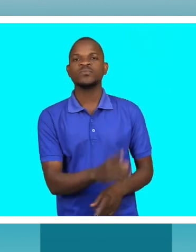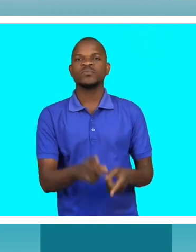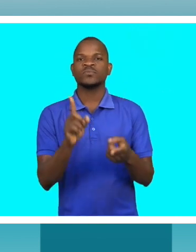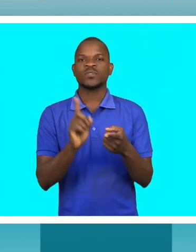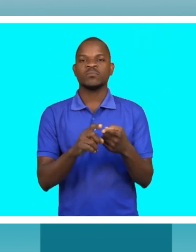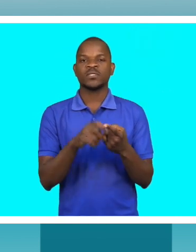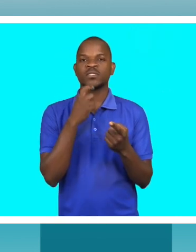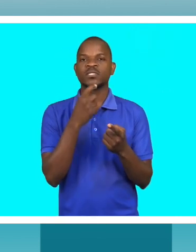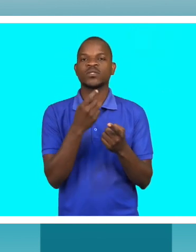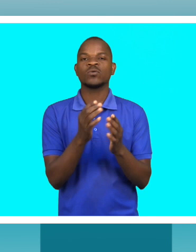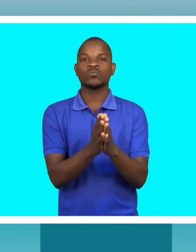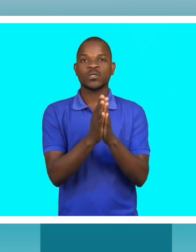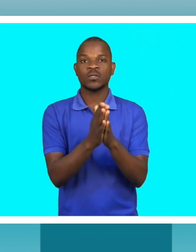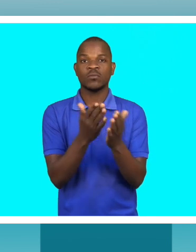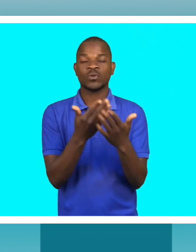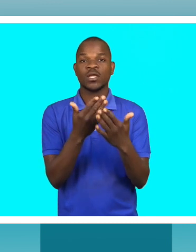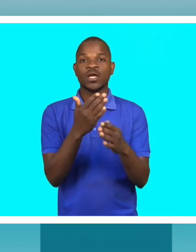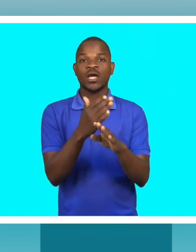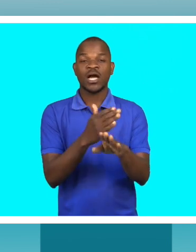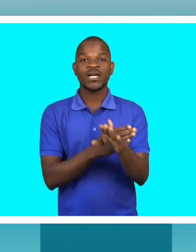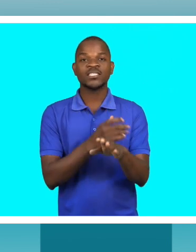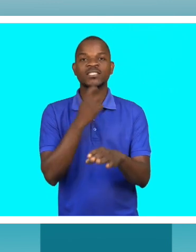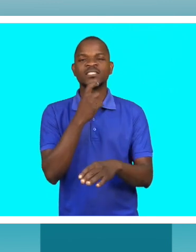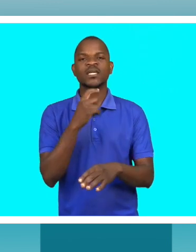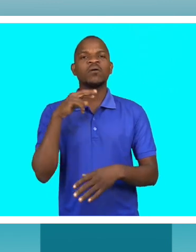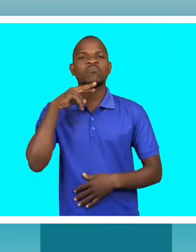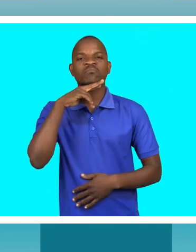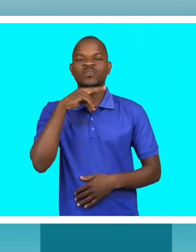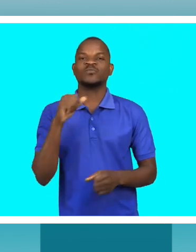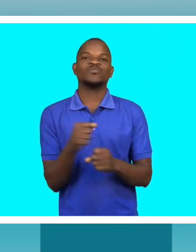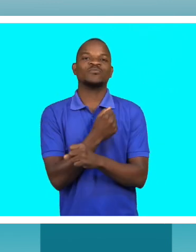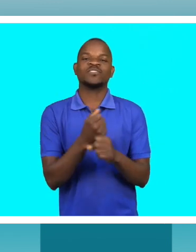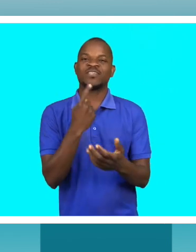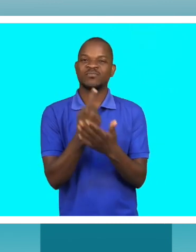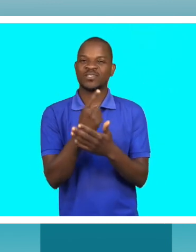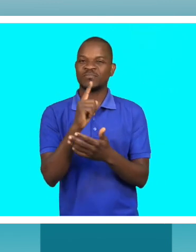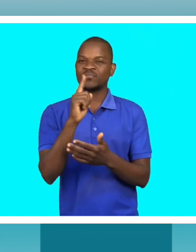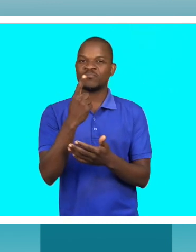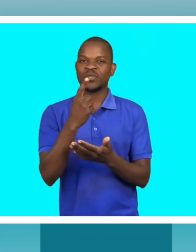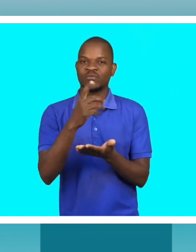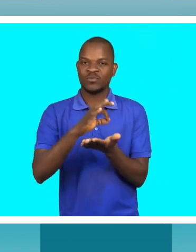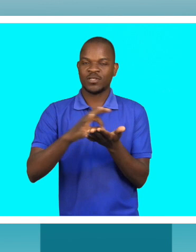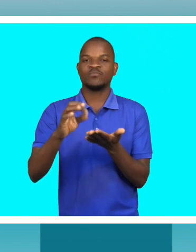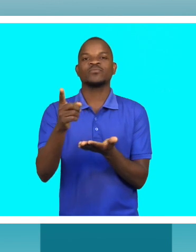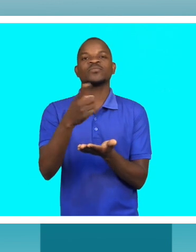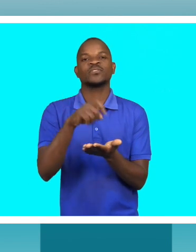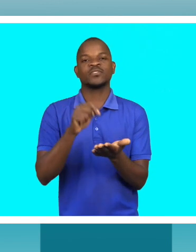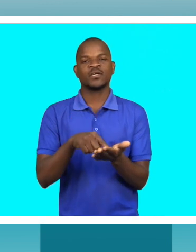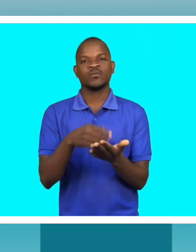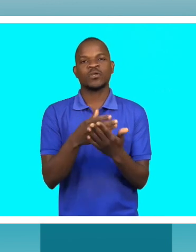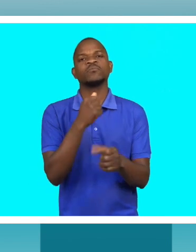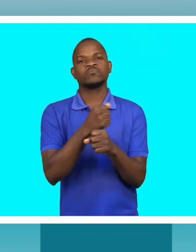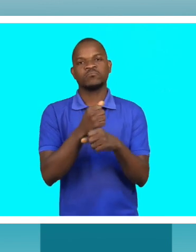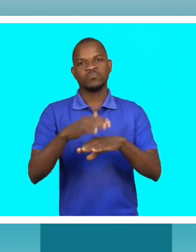de gratificar não foi em vão que ele disse que não cortaria as barbas sem que a cidade estivesse limpa ele está a trabalhar e está a trabalhar